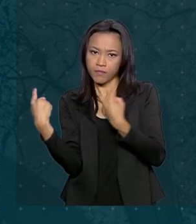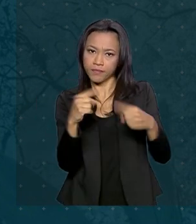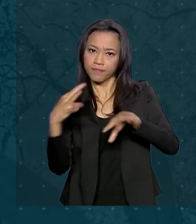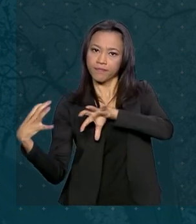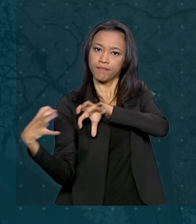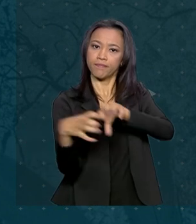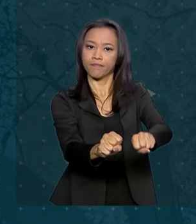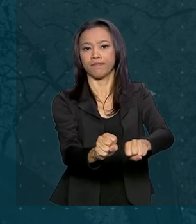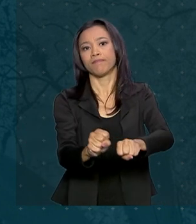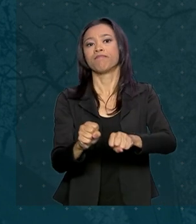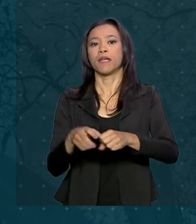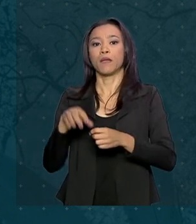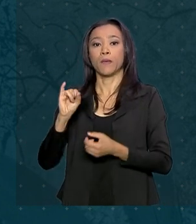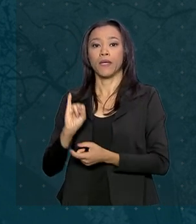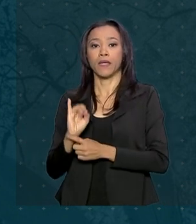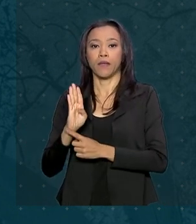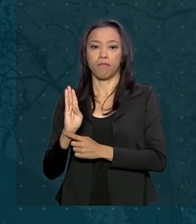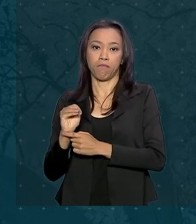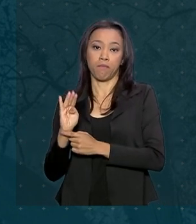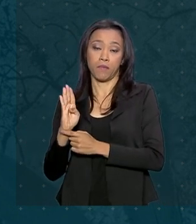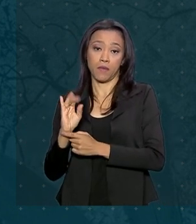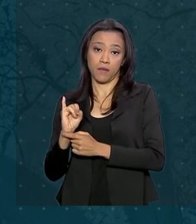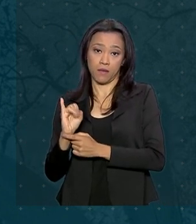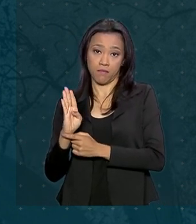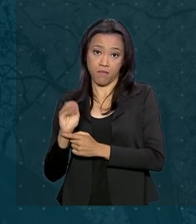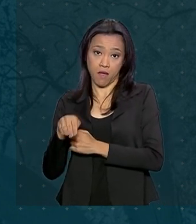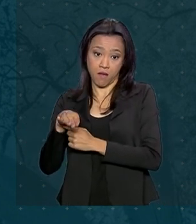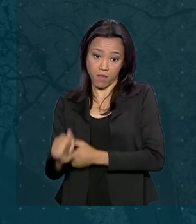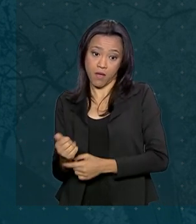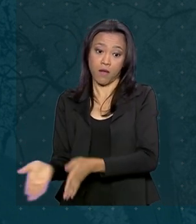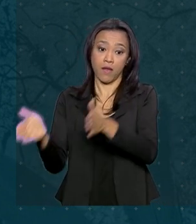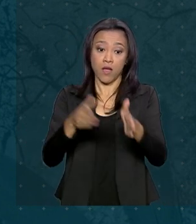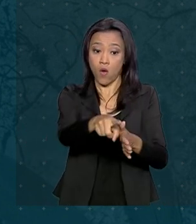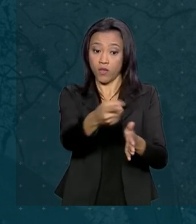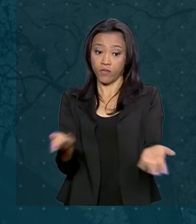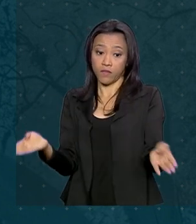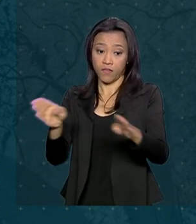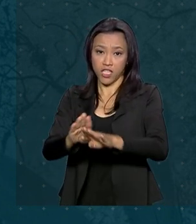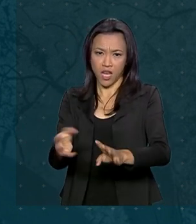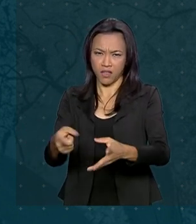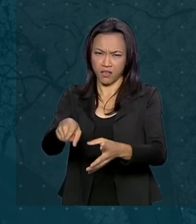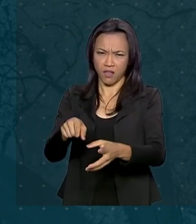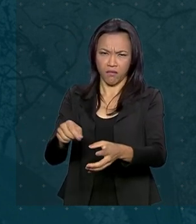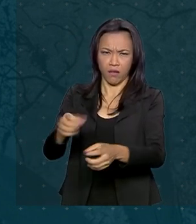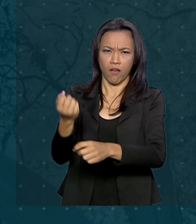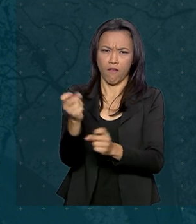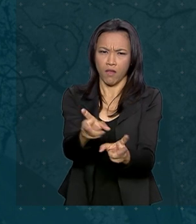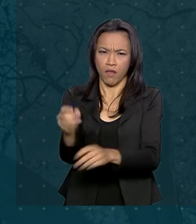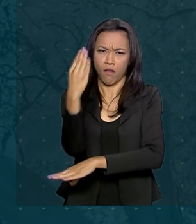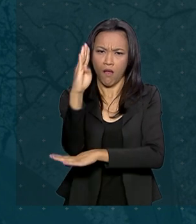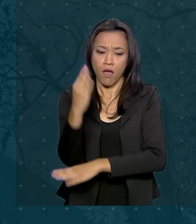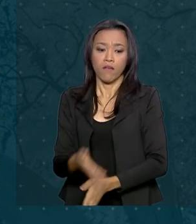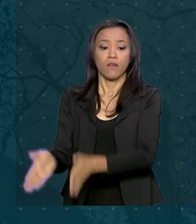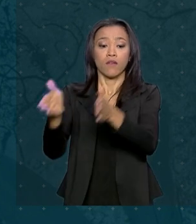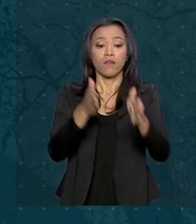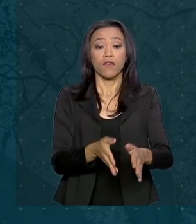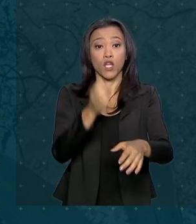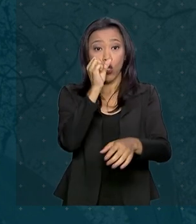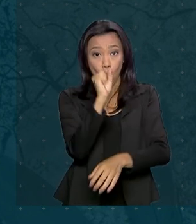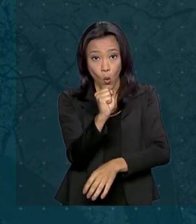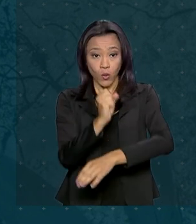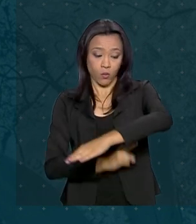Ibama. Quatro madeireiras ilegais foram interditadas e 15 acampamentos e oito pontes